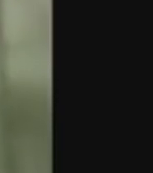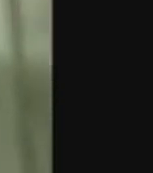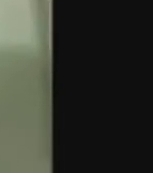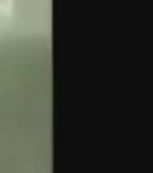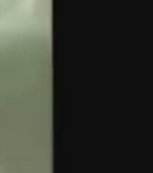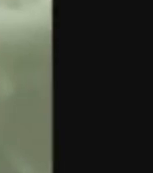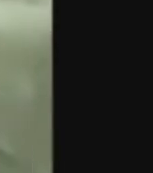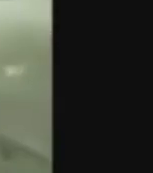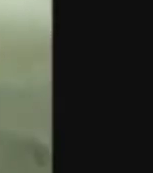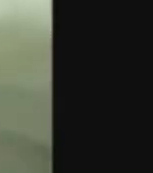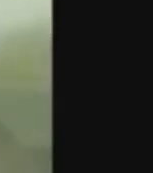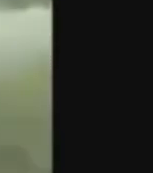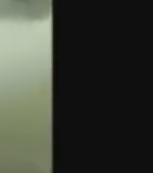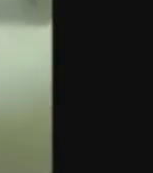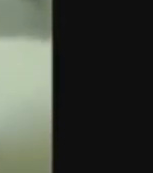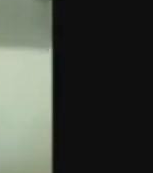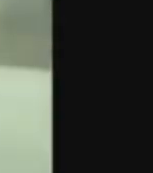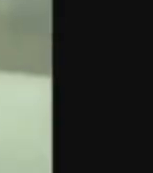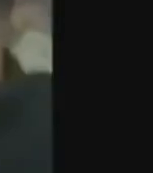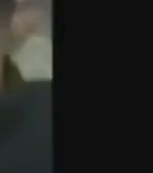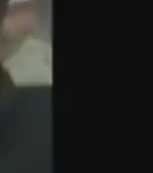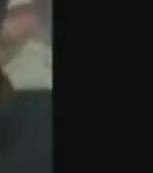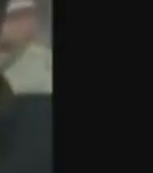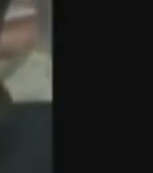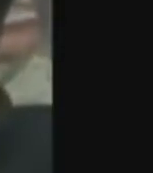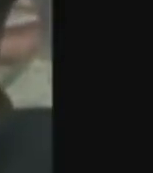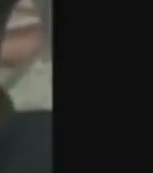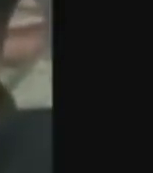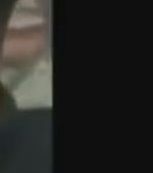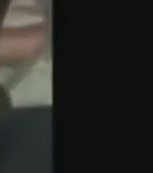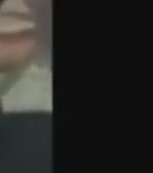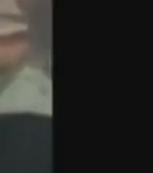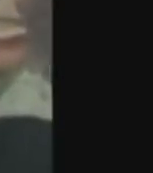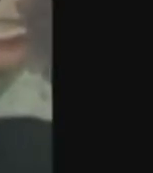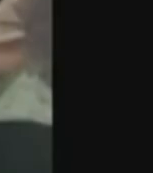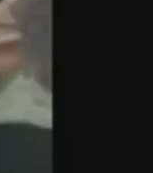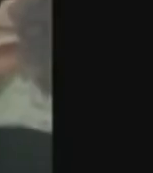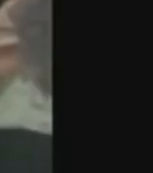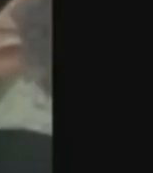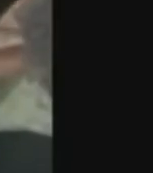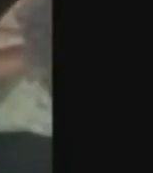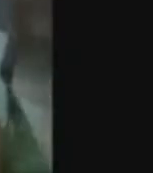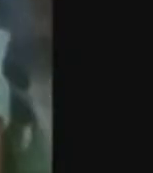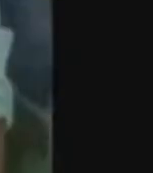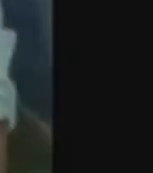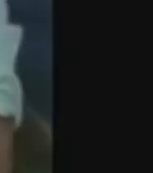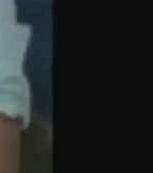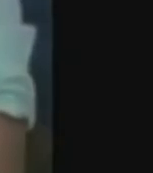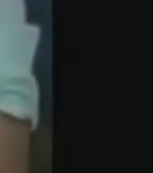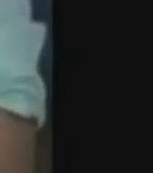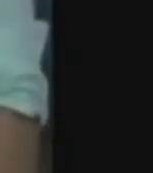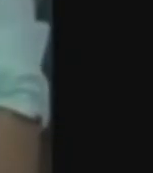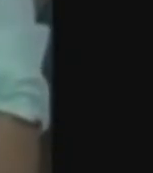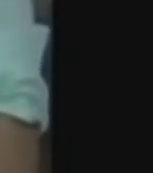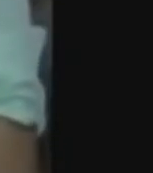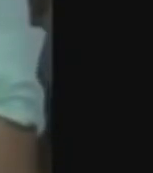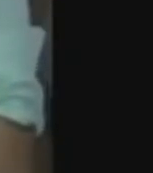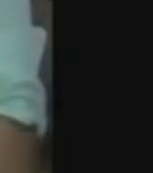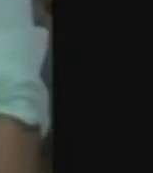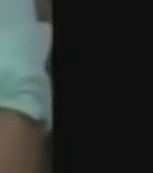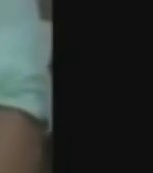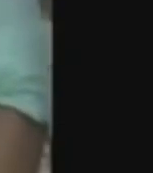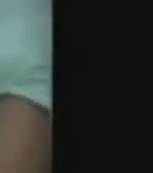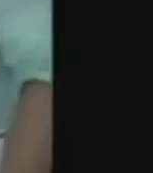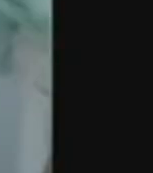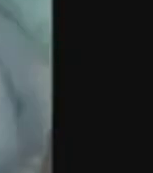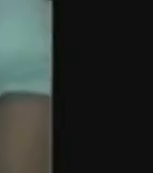o produto é o mesmo que diz a placa. Para isso, a genética será analisada. O secretário municipal adjunto da